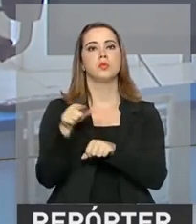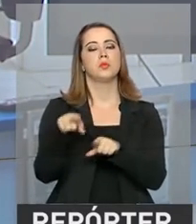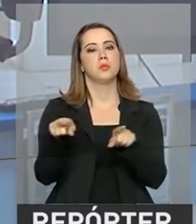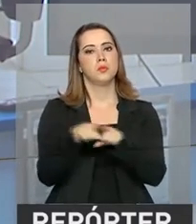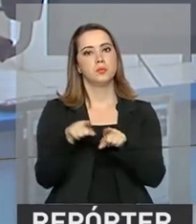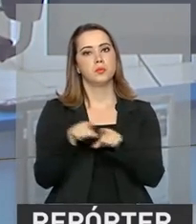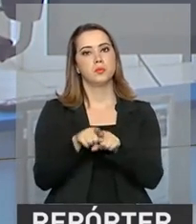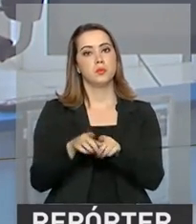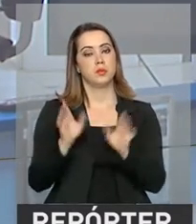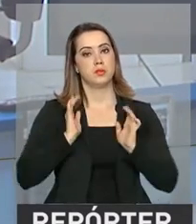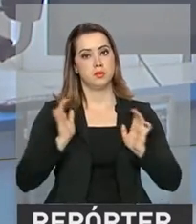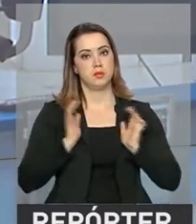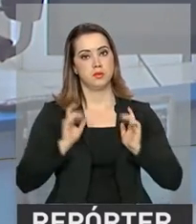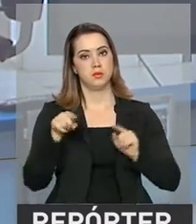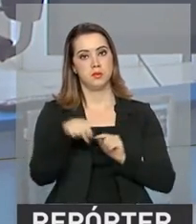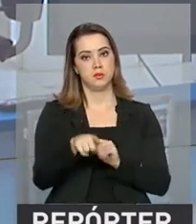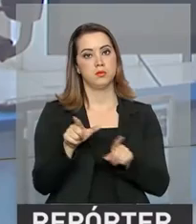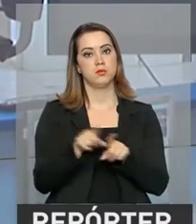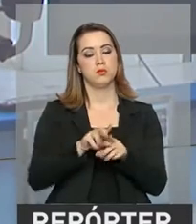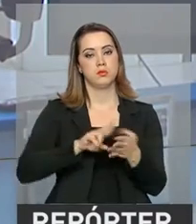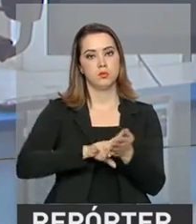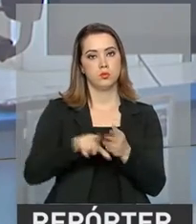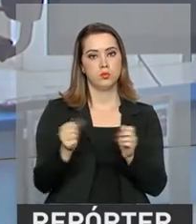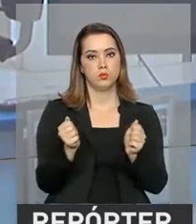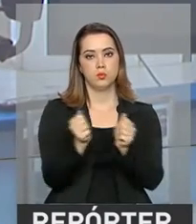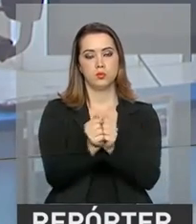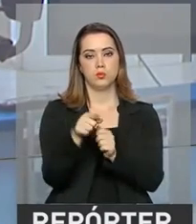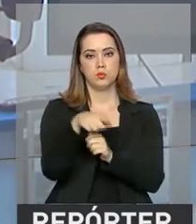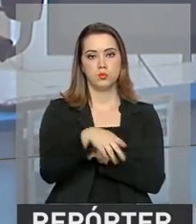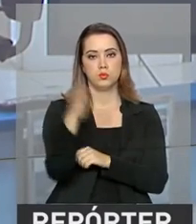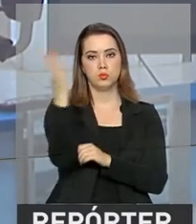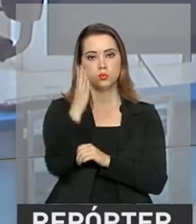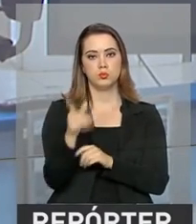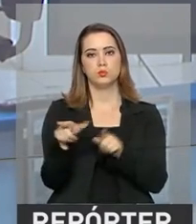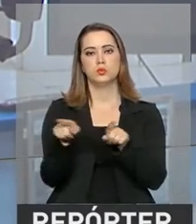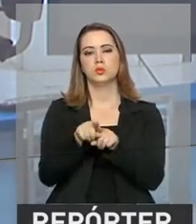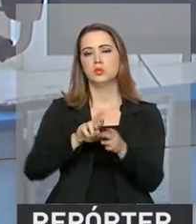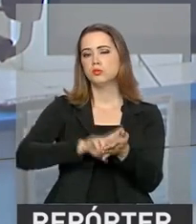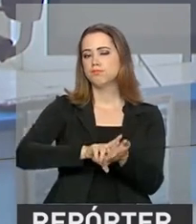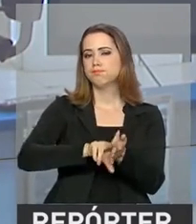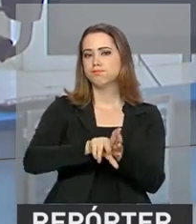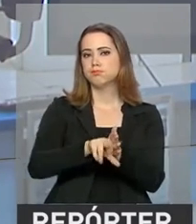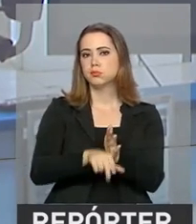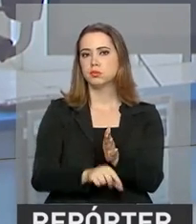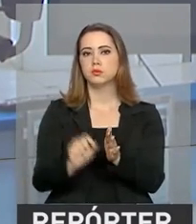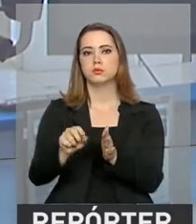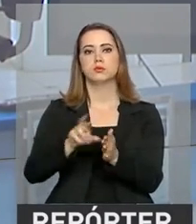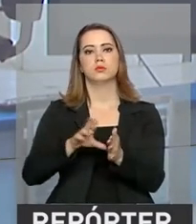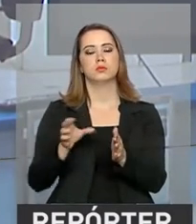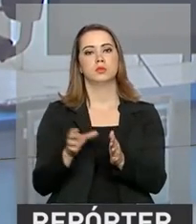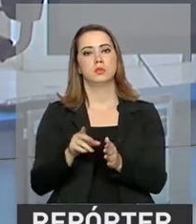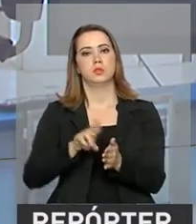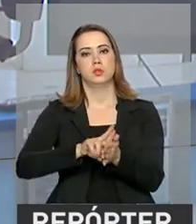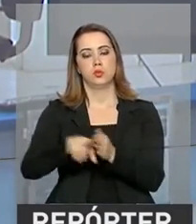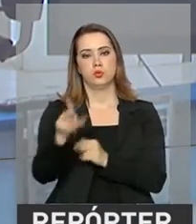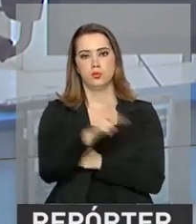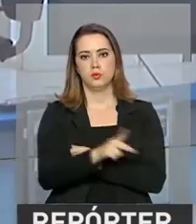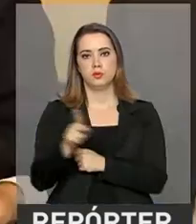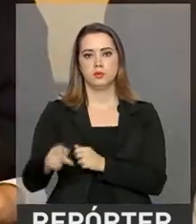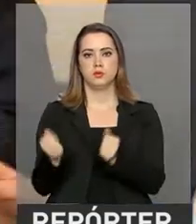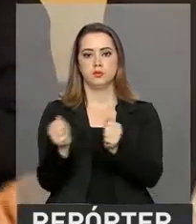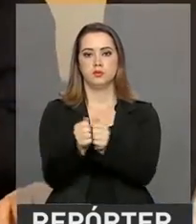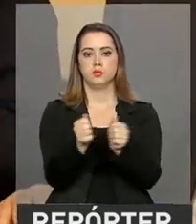exercício, Michel Temer, deve participar do encontro, junto com outros líderes mundiais, como Barack Obama, Angela Merkel e Vladimir Putin.